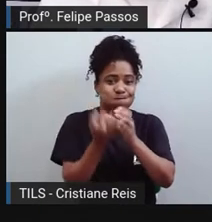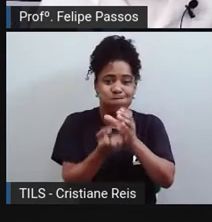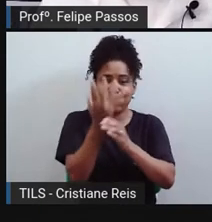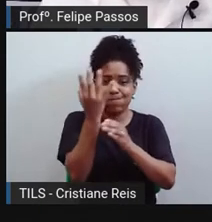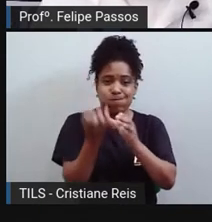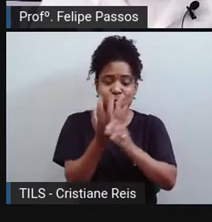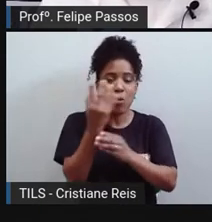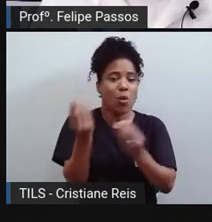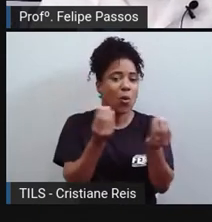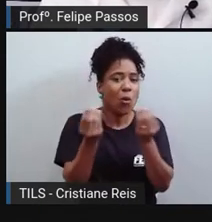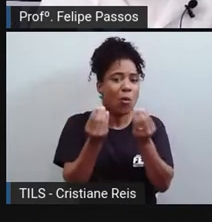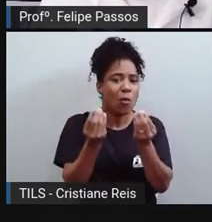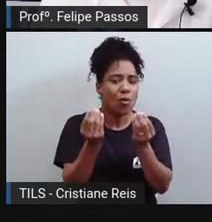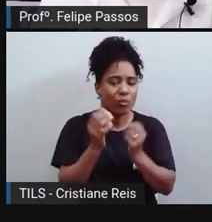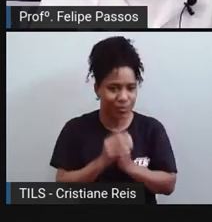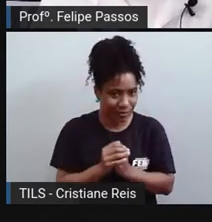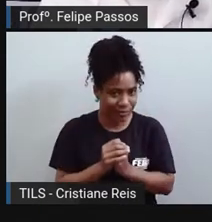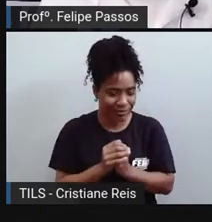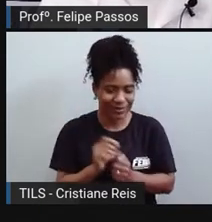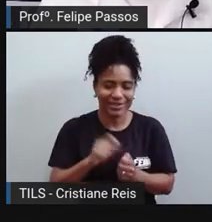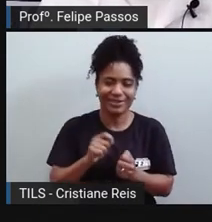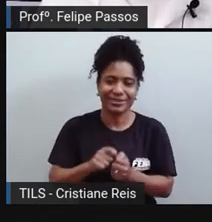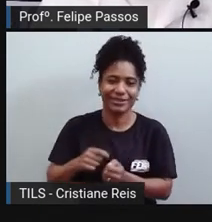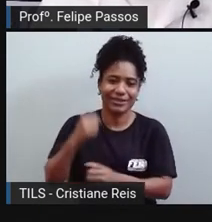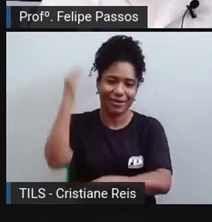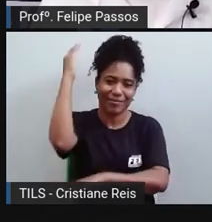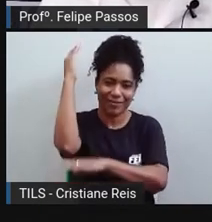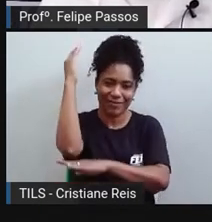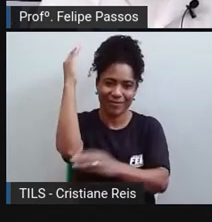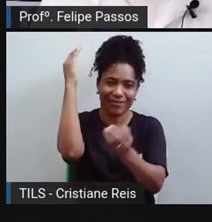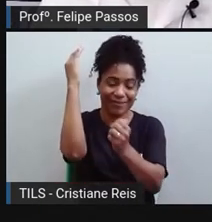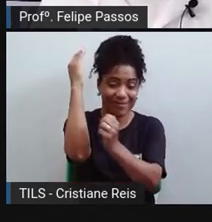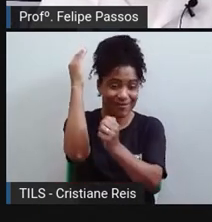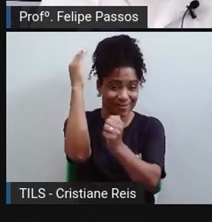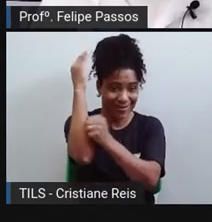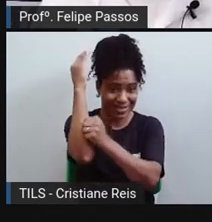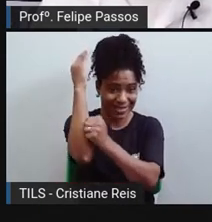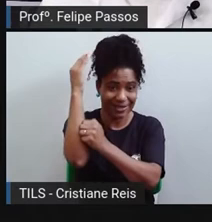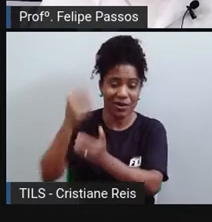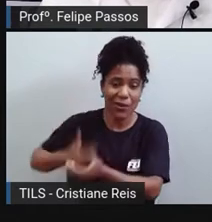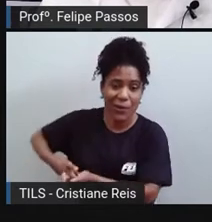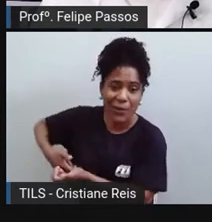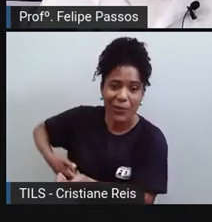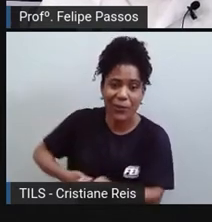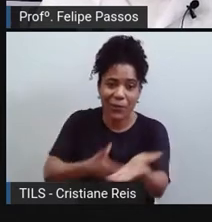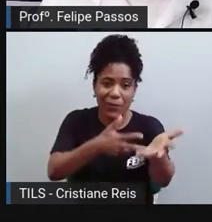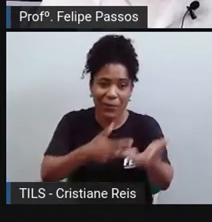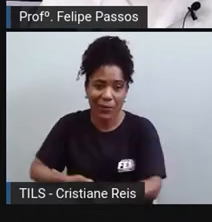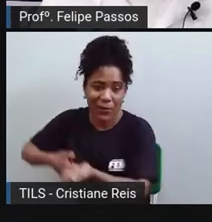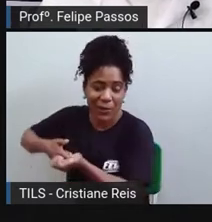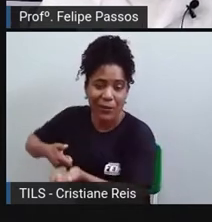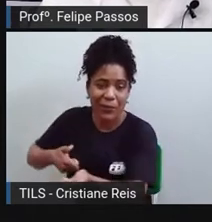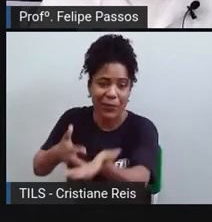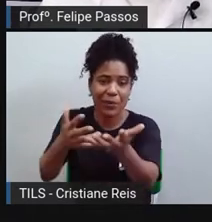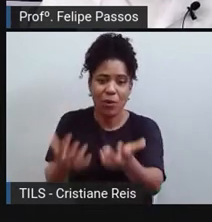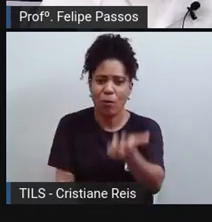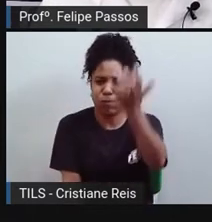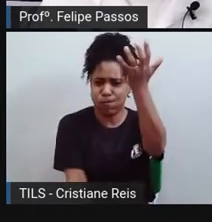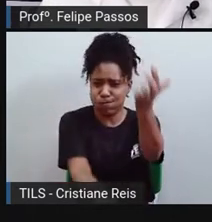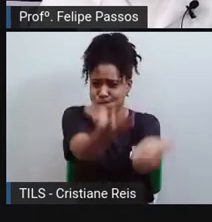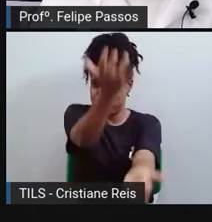e fazer a máquina funcionar. O carvão mineral, ele é um fóssil, né, ele é fóssil de